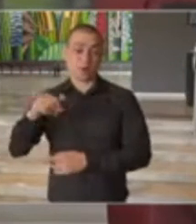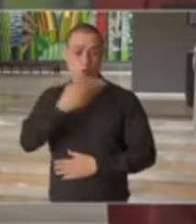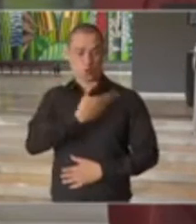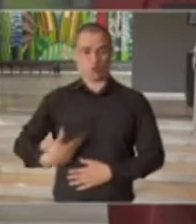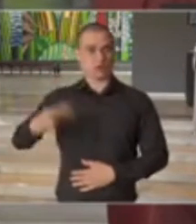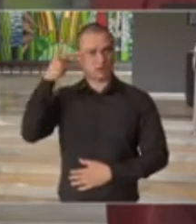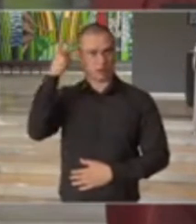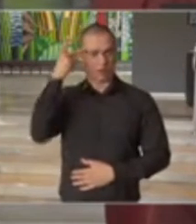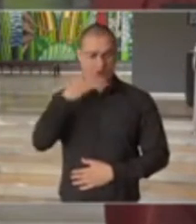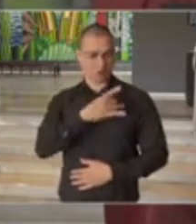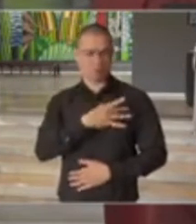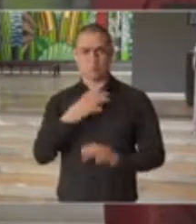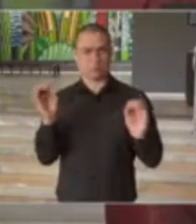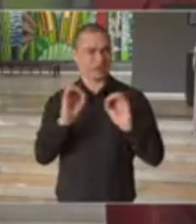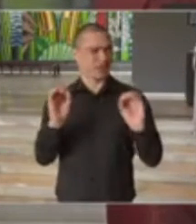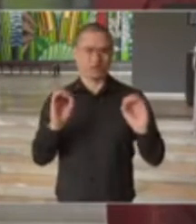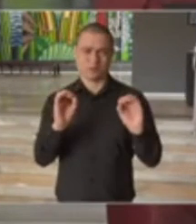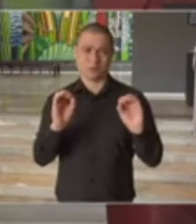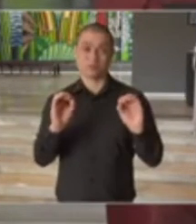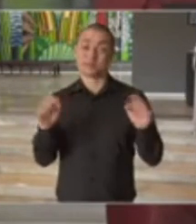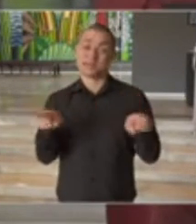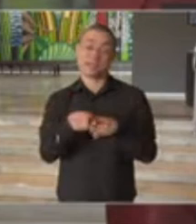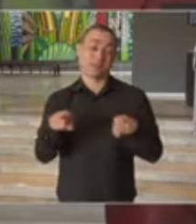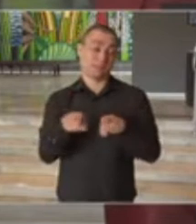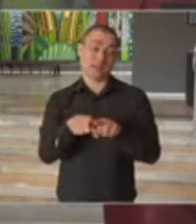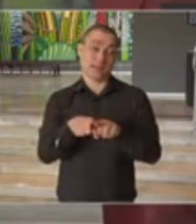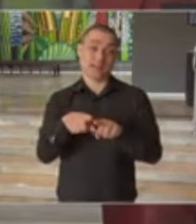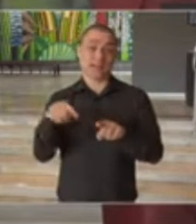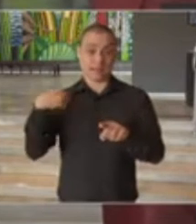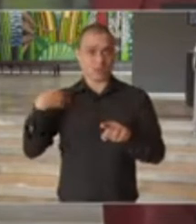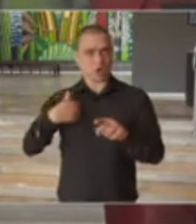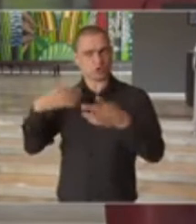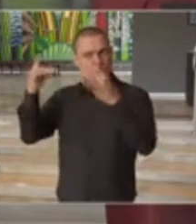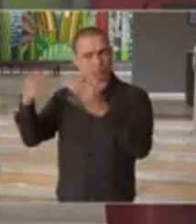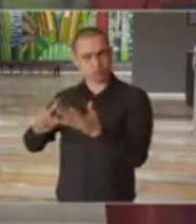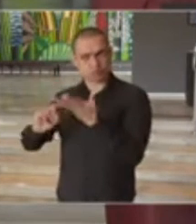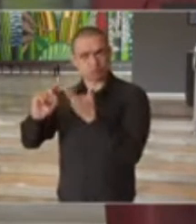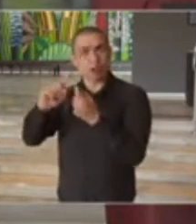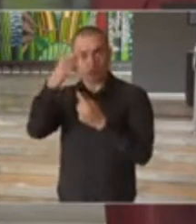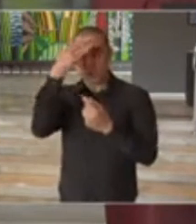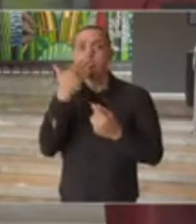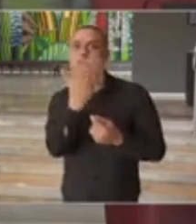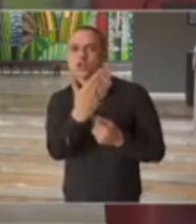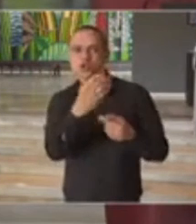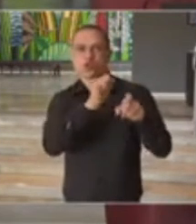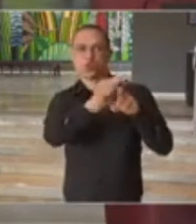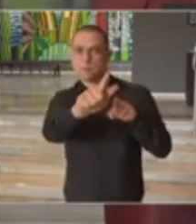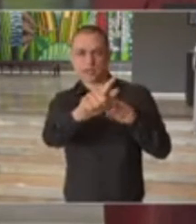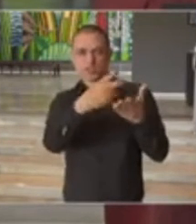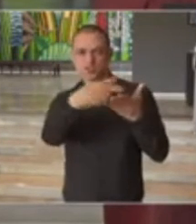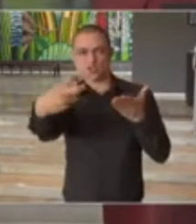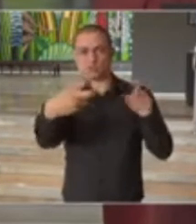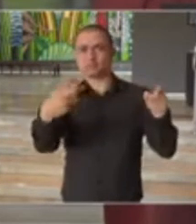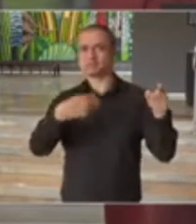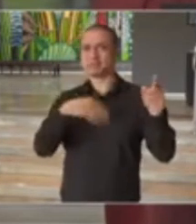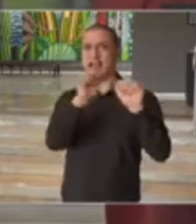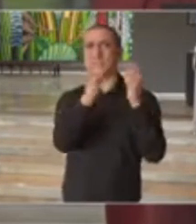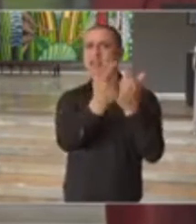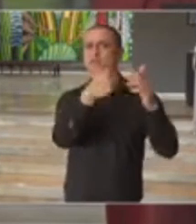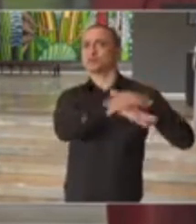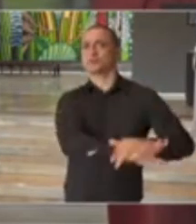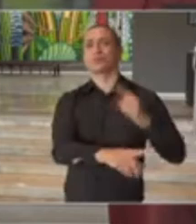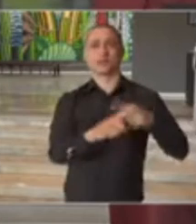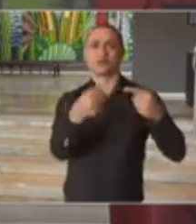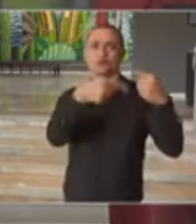nada a temer e, por razões também de ordem técnica, eles foram arquivados pela presidência da Assembleia Legislativa do Estado de São Paulo.